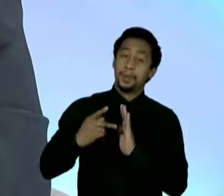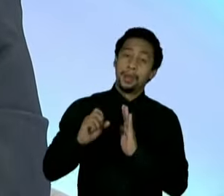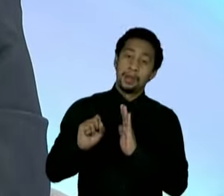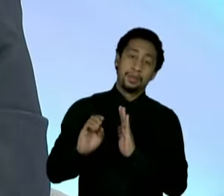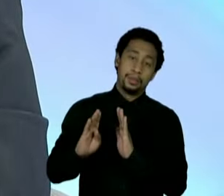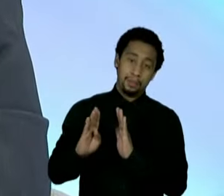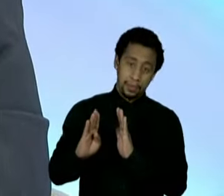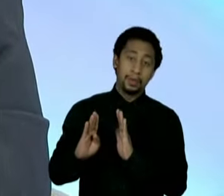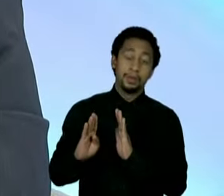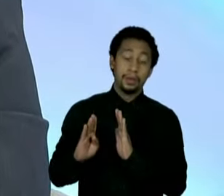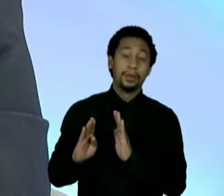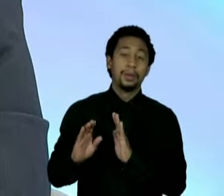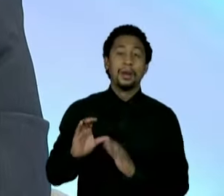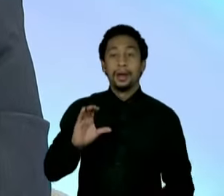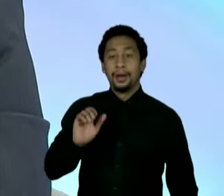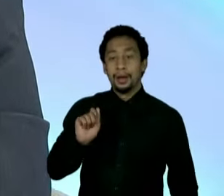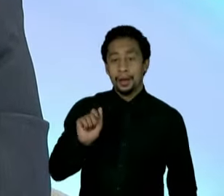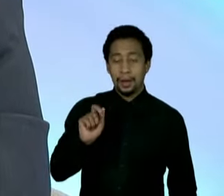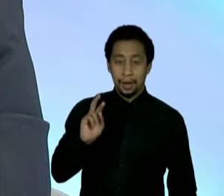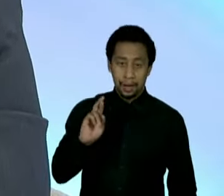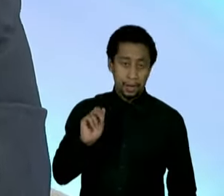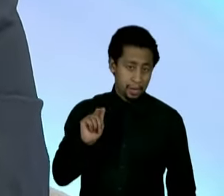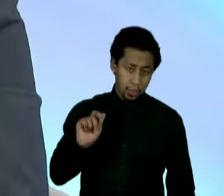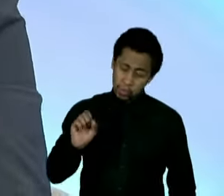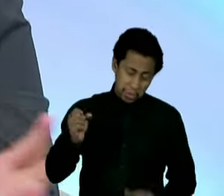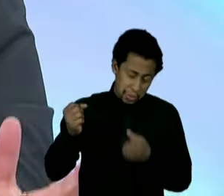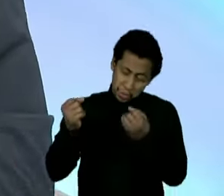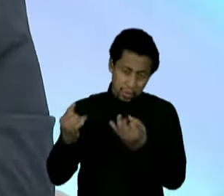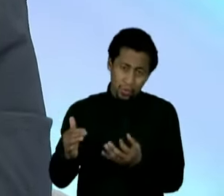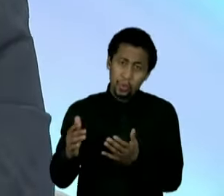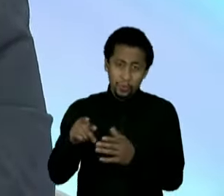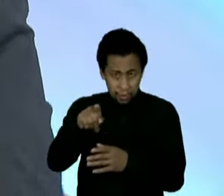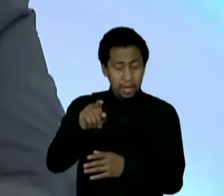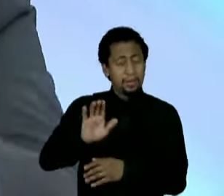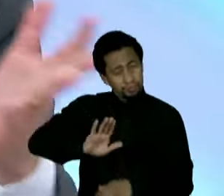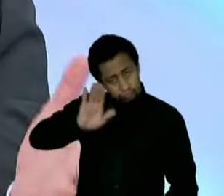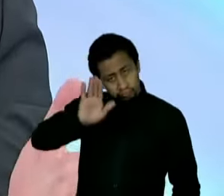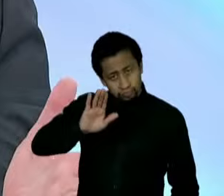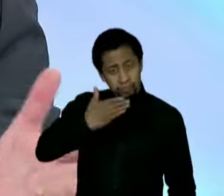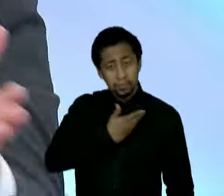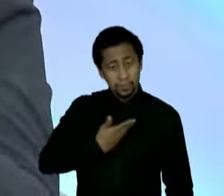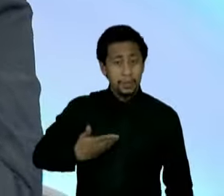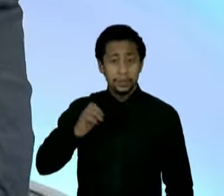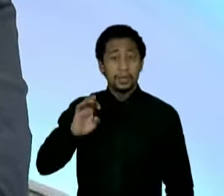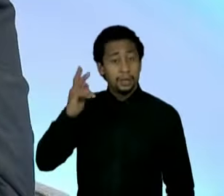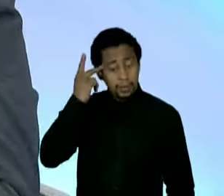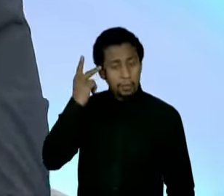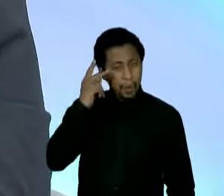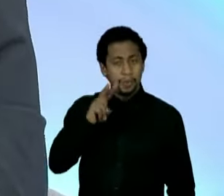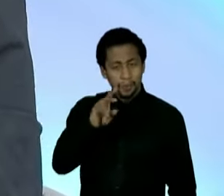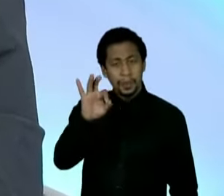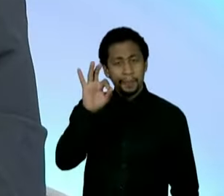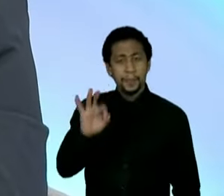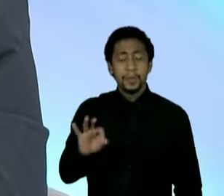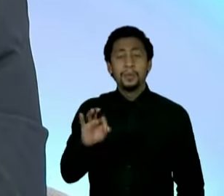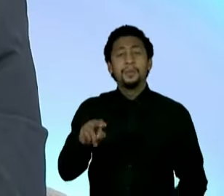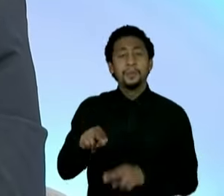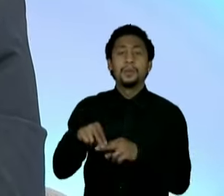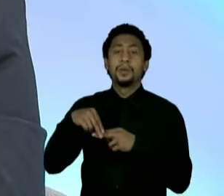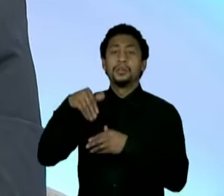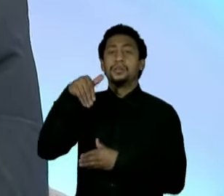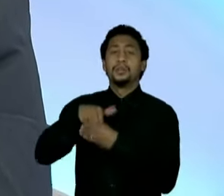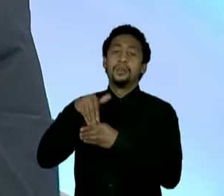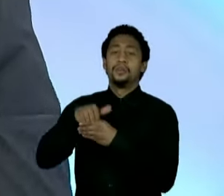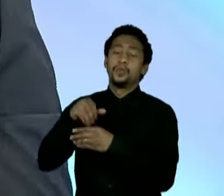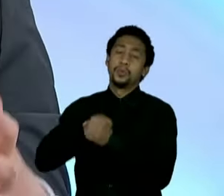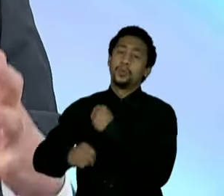houver vontade a gente vai disputar a eleição aqui, enfim, e eu acho que é natural pela importância daqueles votos que eu tive na eleição passada. Com relação